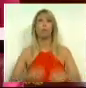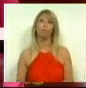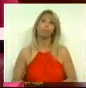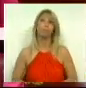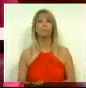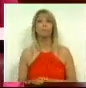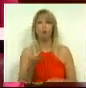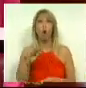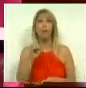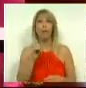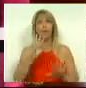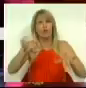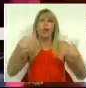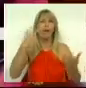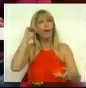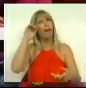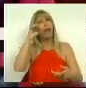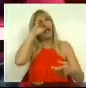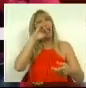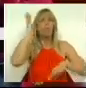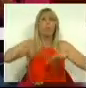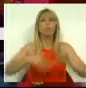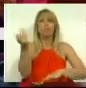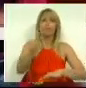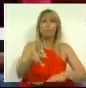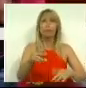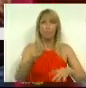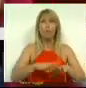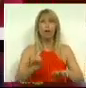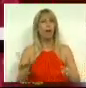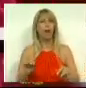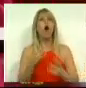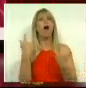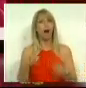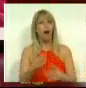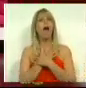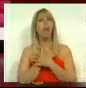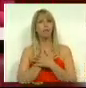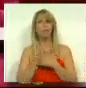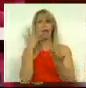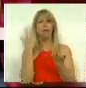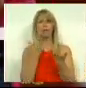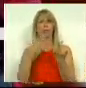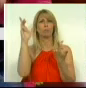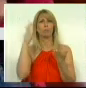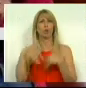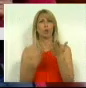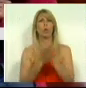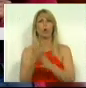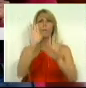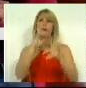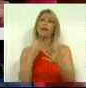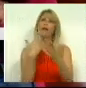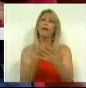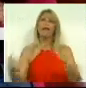ao PS não foi por acaso. Bom, há certas amizades que perduram, mas veio fazer um desafio ao PS relativamente